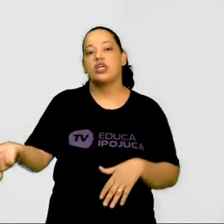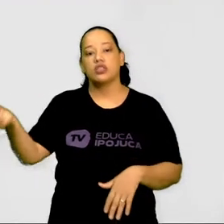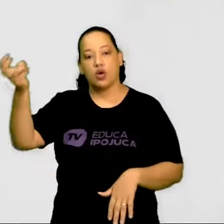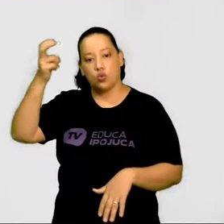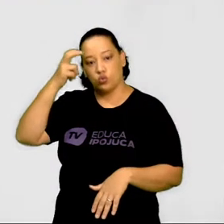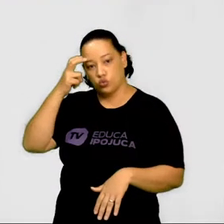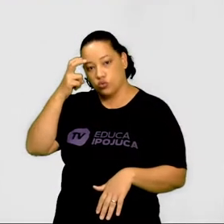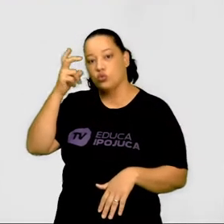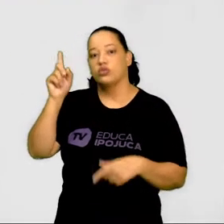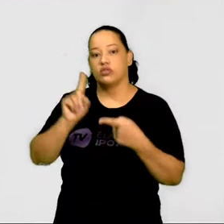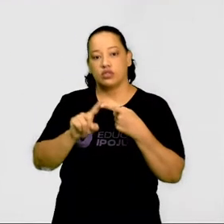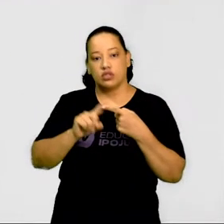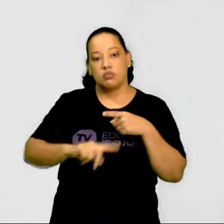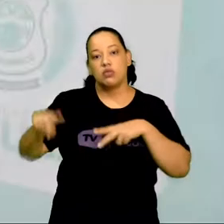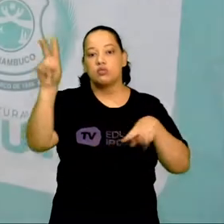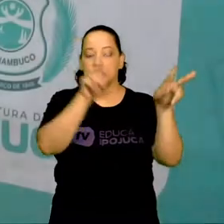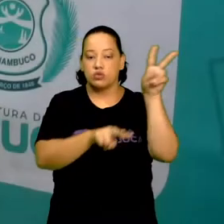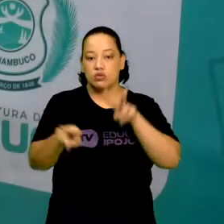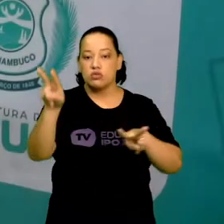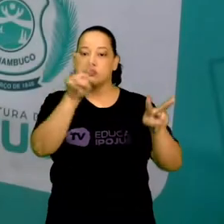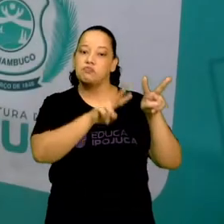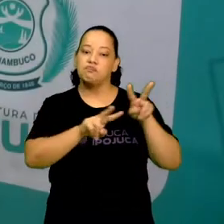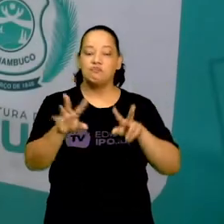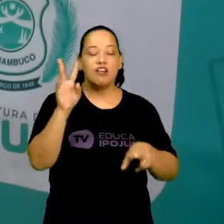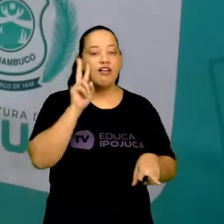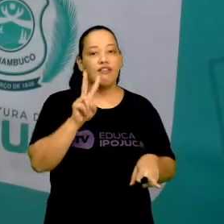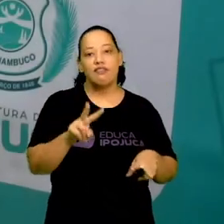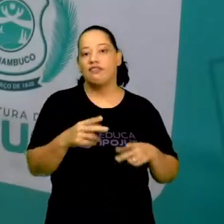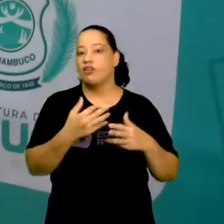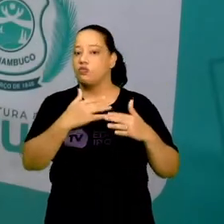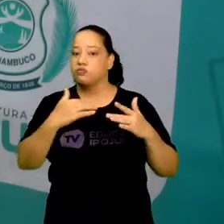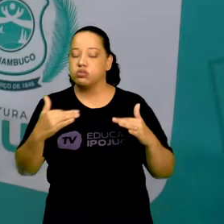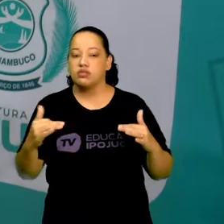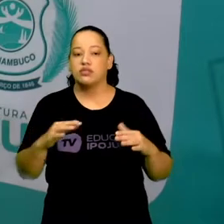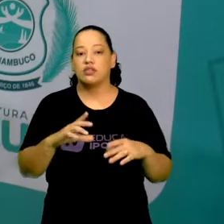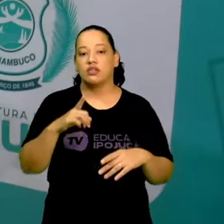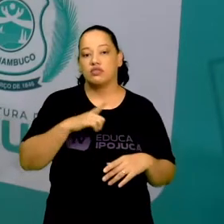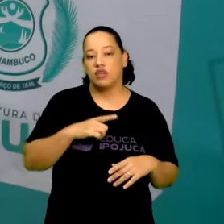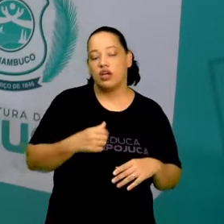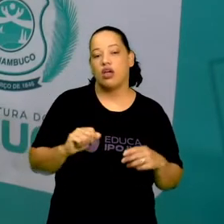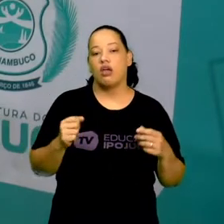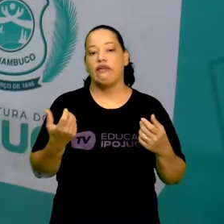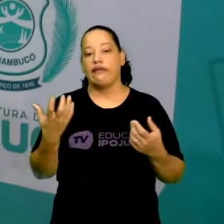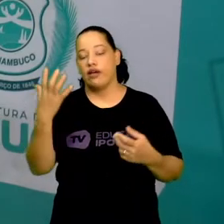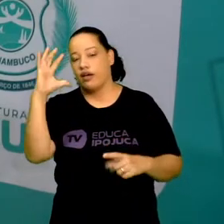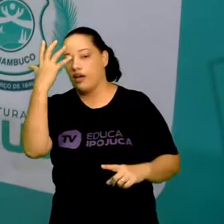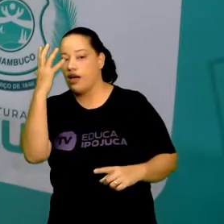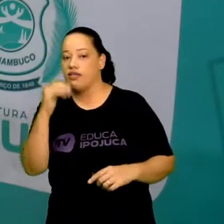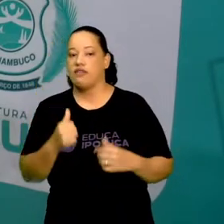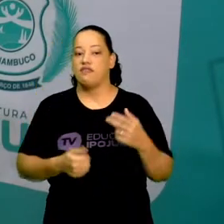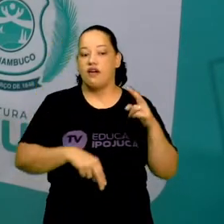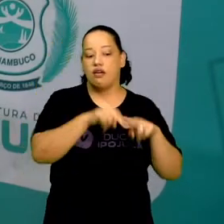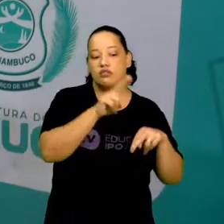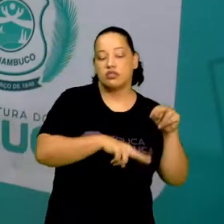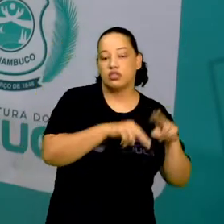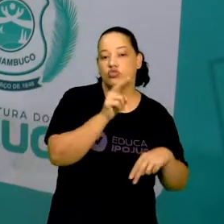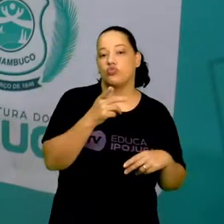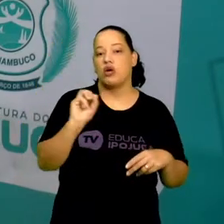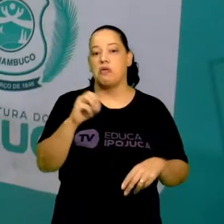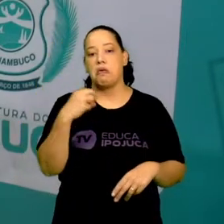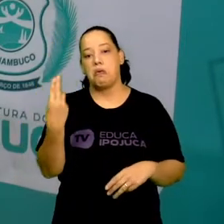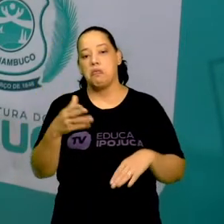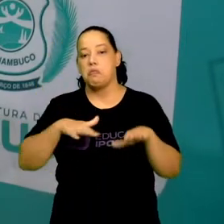traz essa arte visual vibrante para a gente, seja no Carnaval, seja no nosso São João, ou seja, nos movimentos